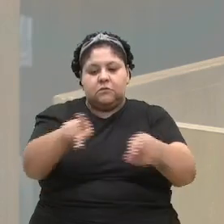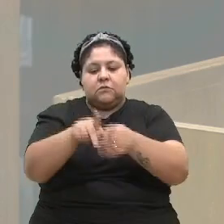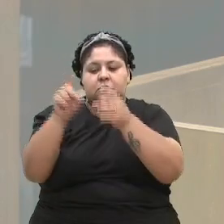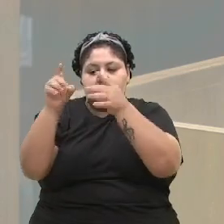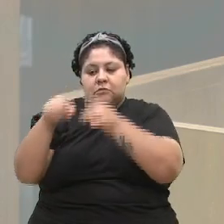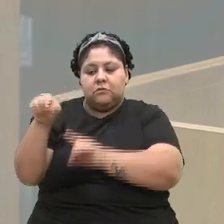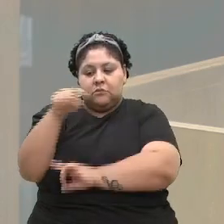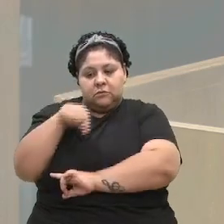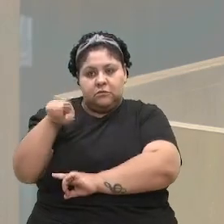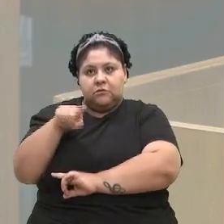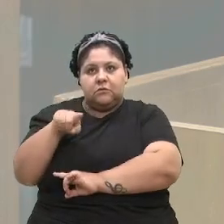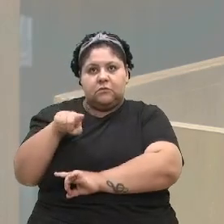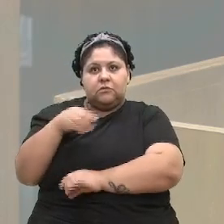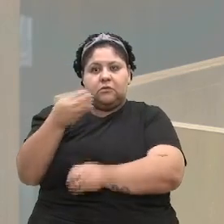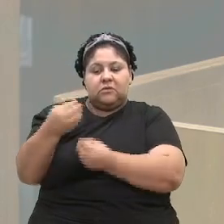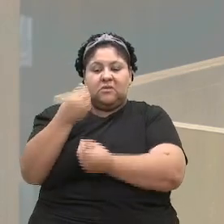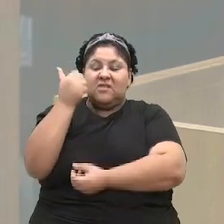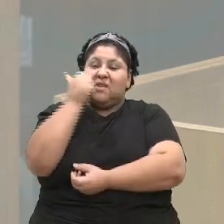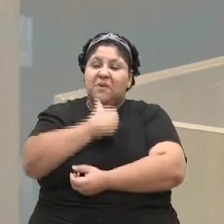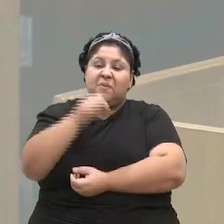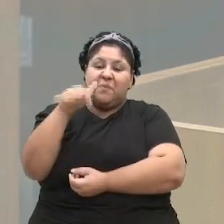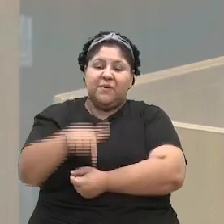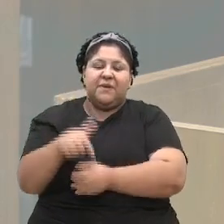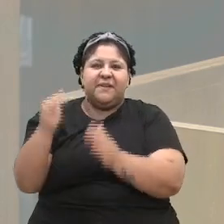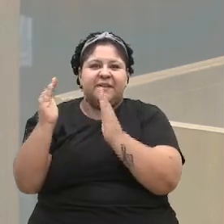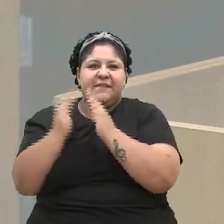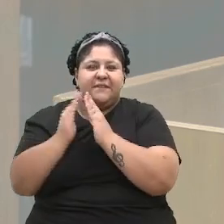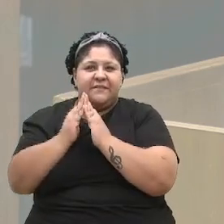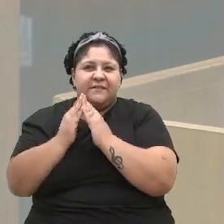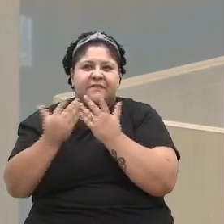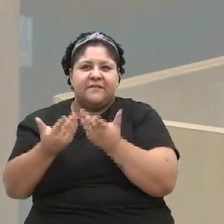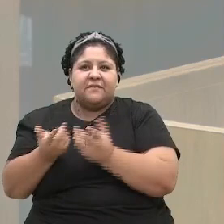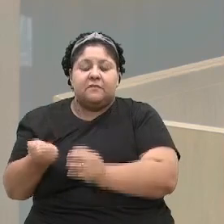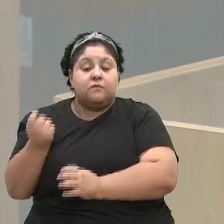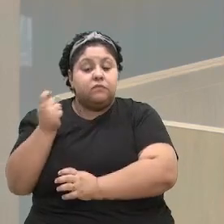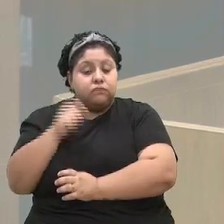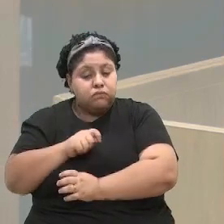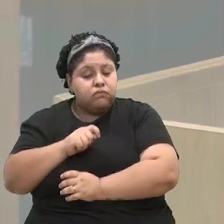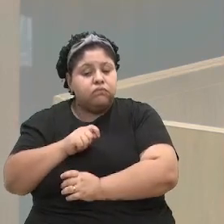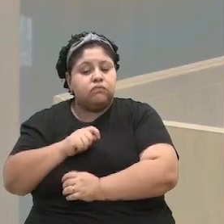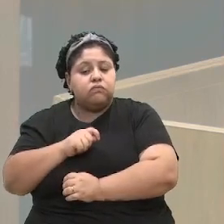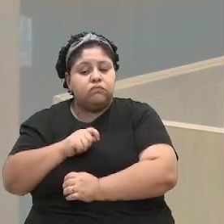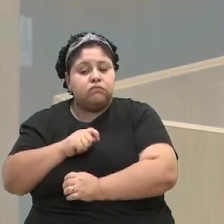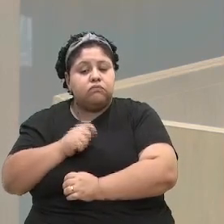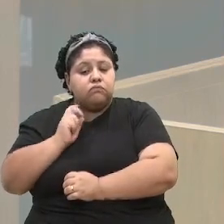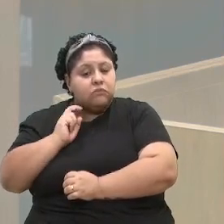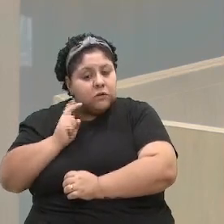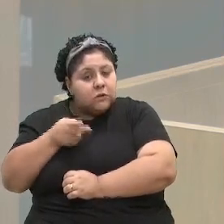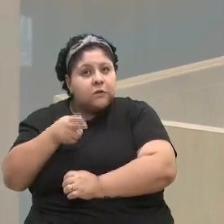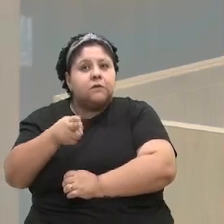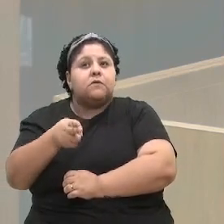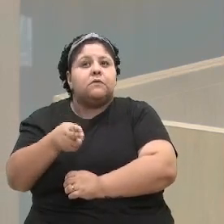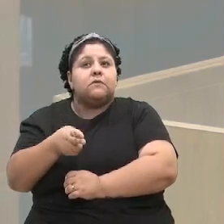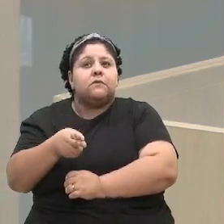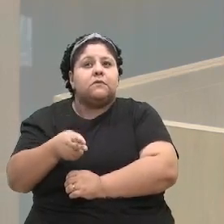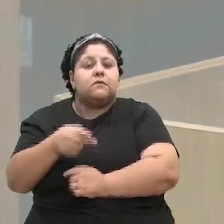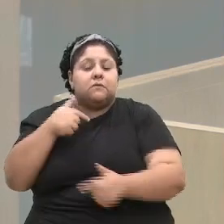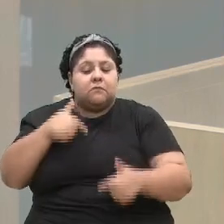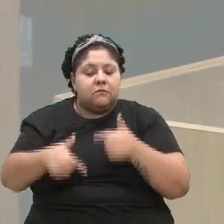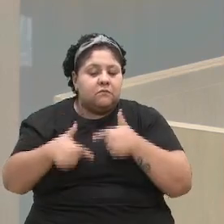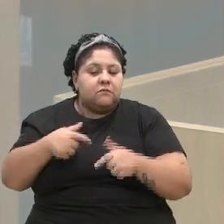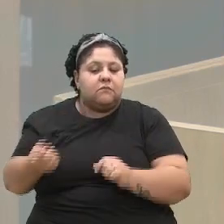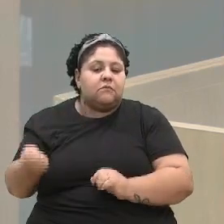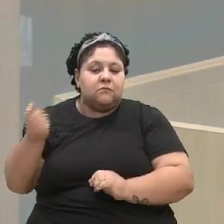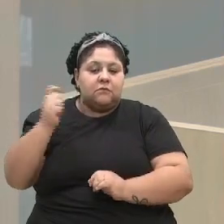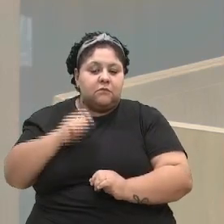nós, enquanto mulheres desta Casa Legislativa, precisamos estar ativas, precisamos estar atuantes, precisamos